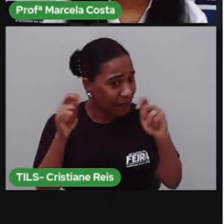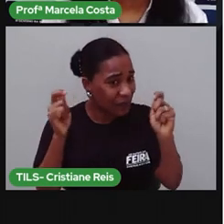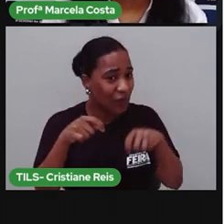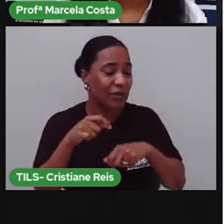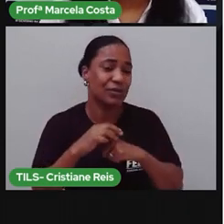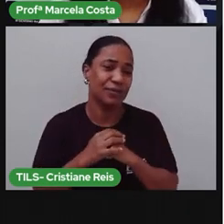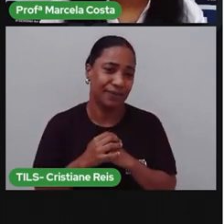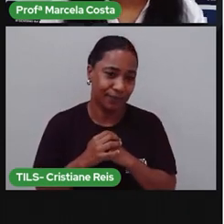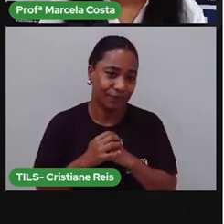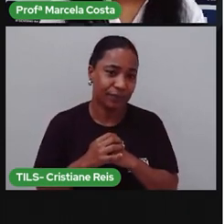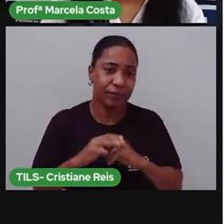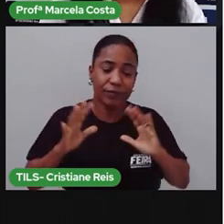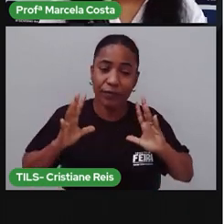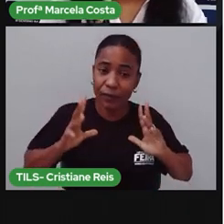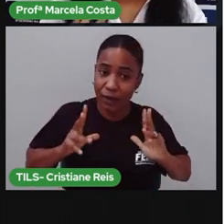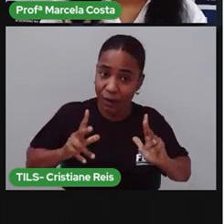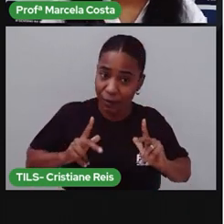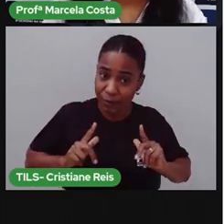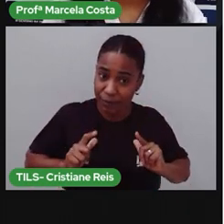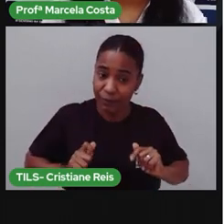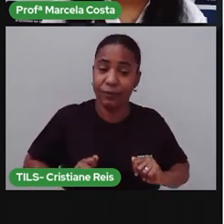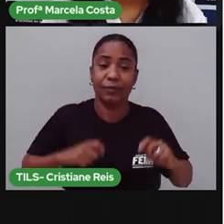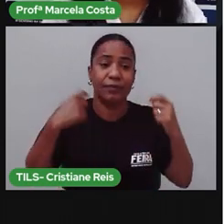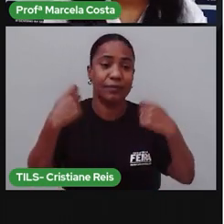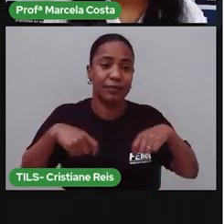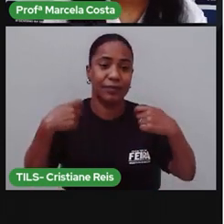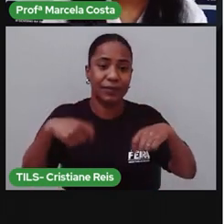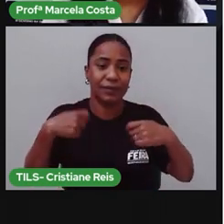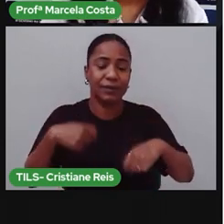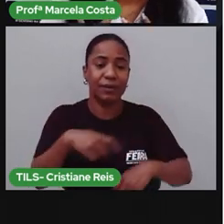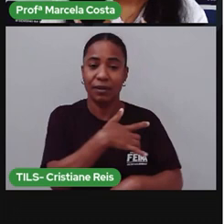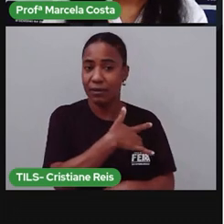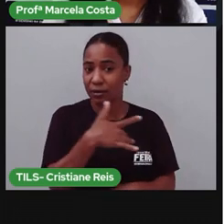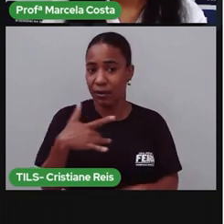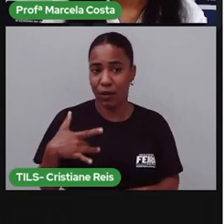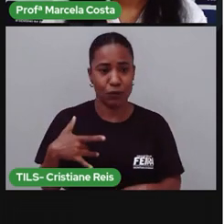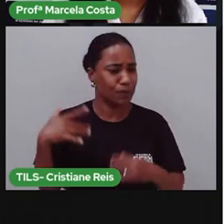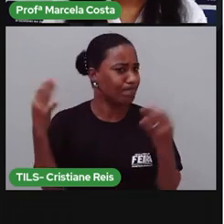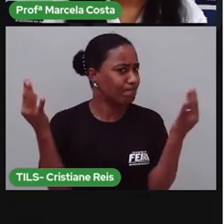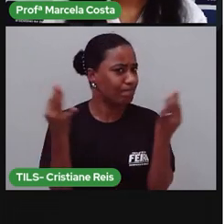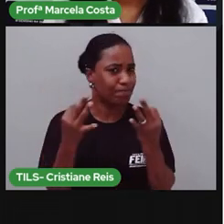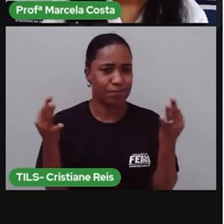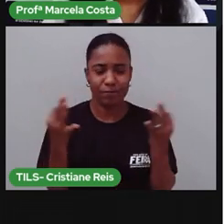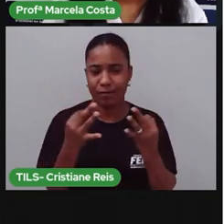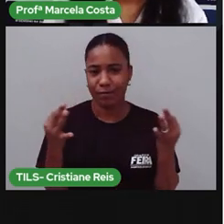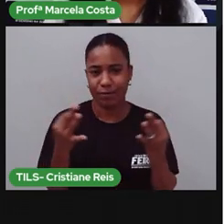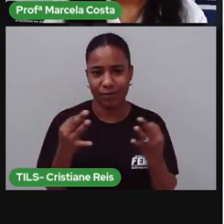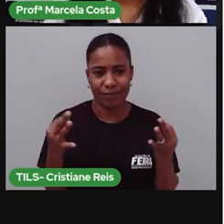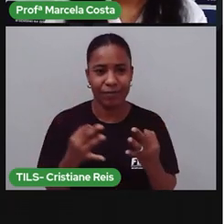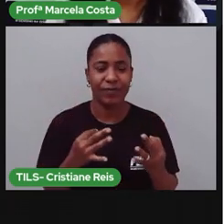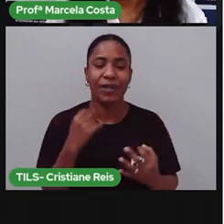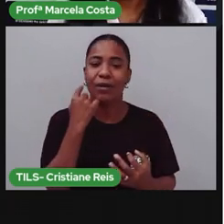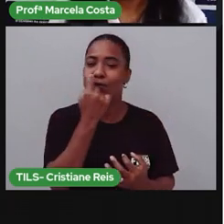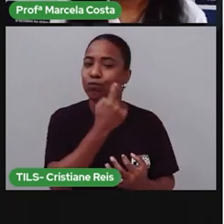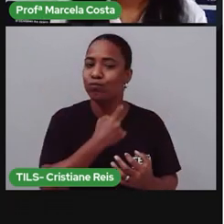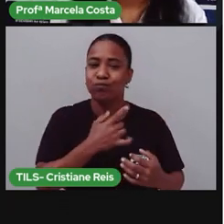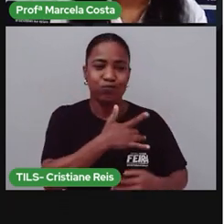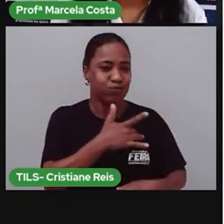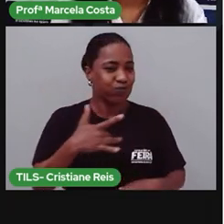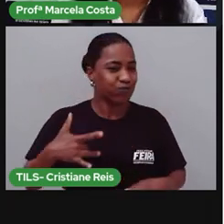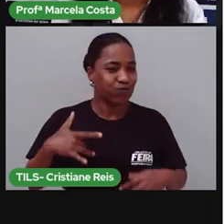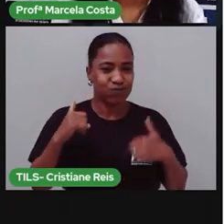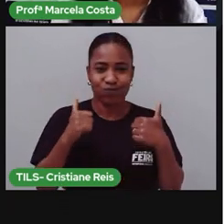contribui muito pra que a gente tenha uma saúde perfeita. Tenha um bom estado de saúde.